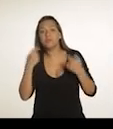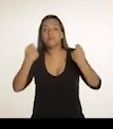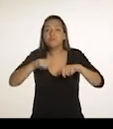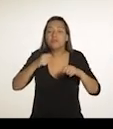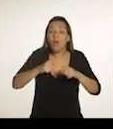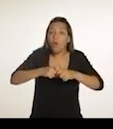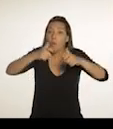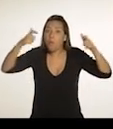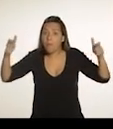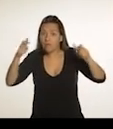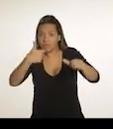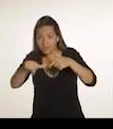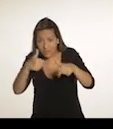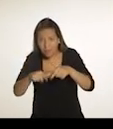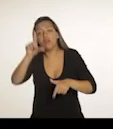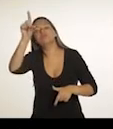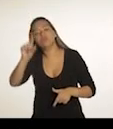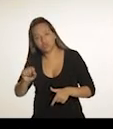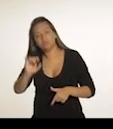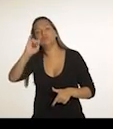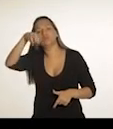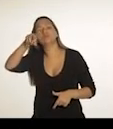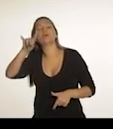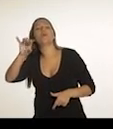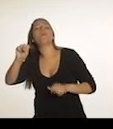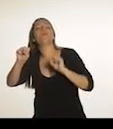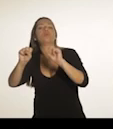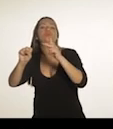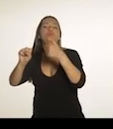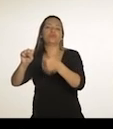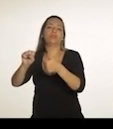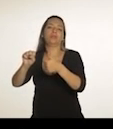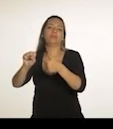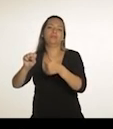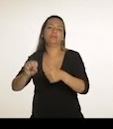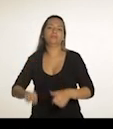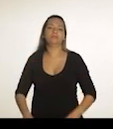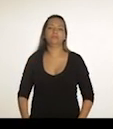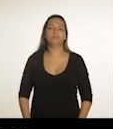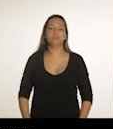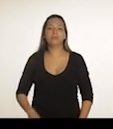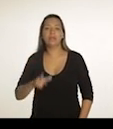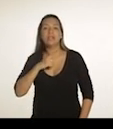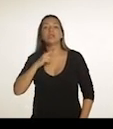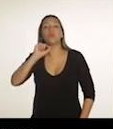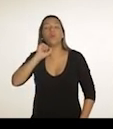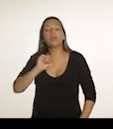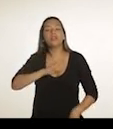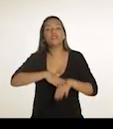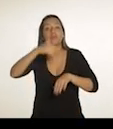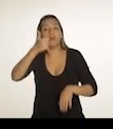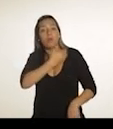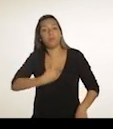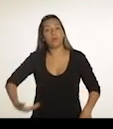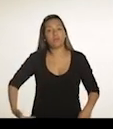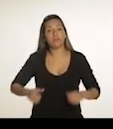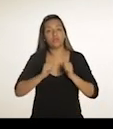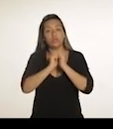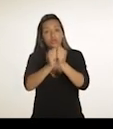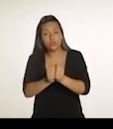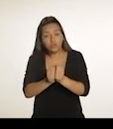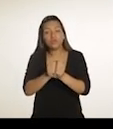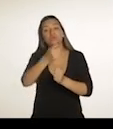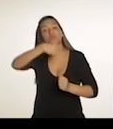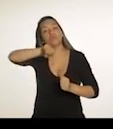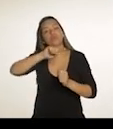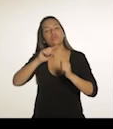arrecadar mais, onde o Estado puder arrecadar mais. Só neste governo eleito pelo PSOL que a gente pode chamar o que há de melhor para governar com a gente. Por quê? Porque a